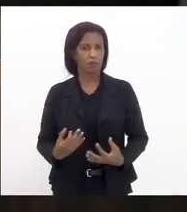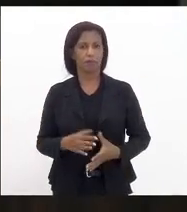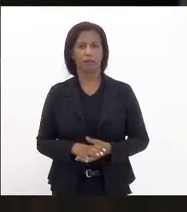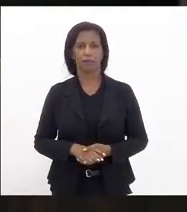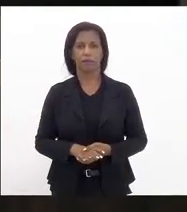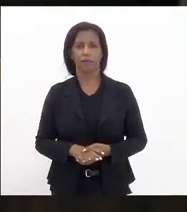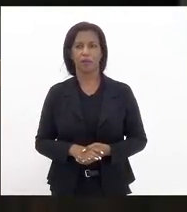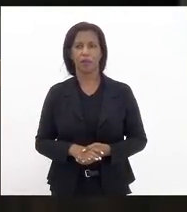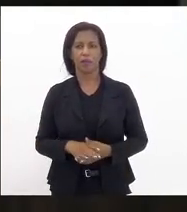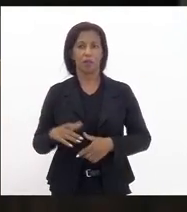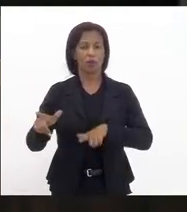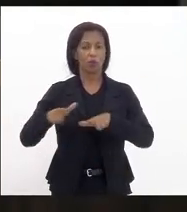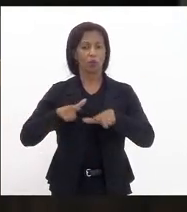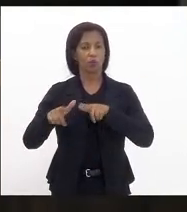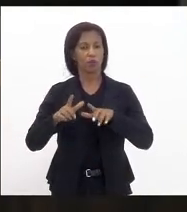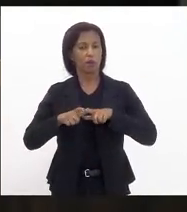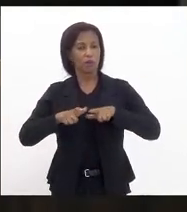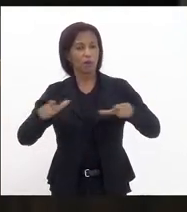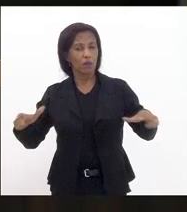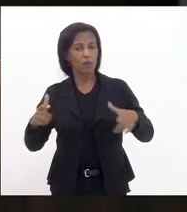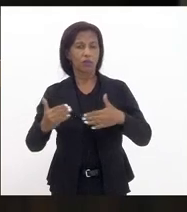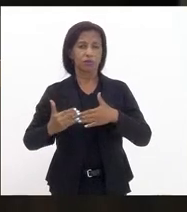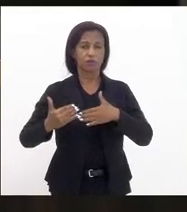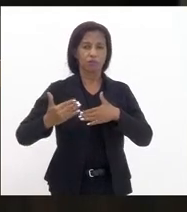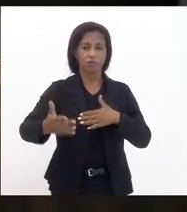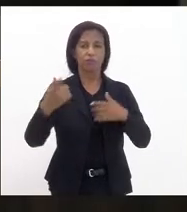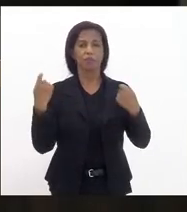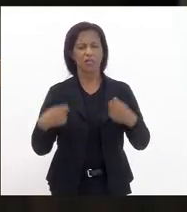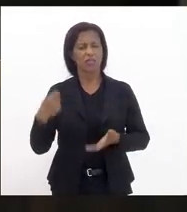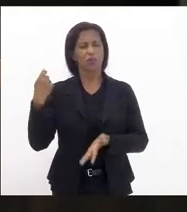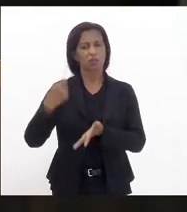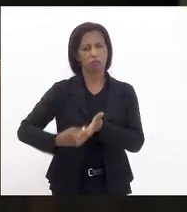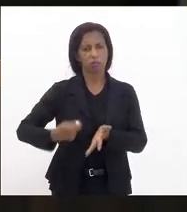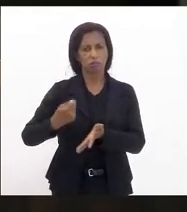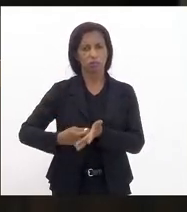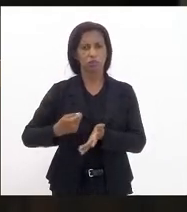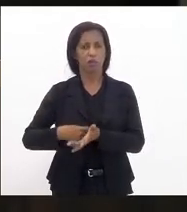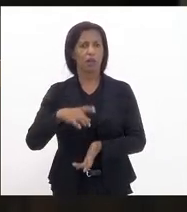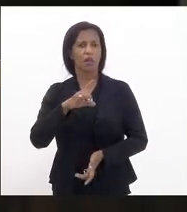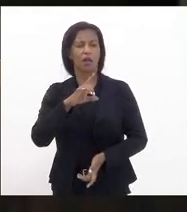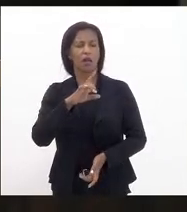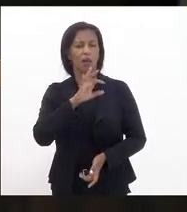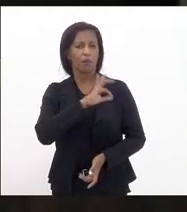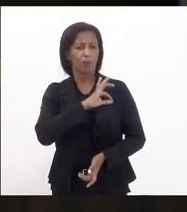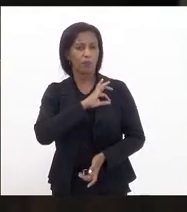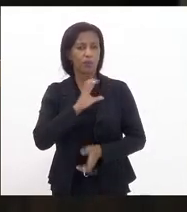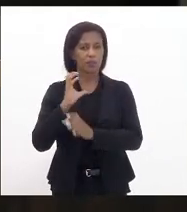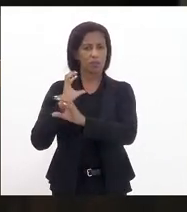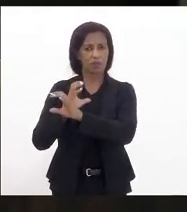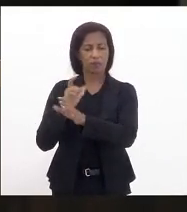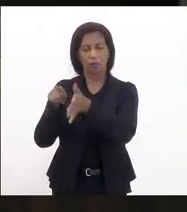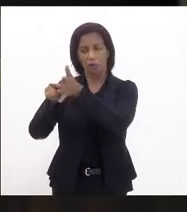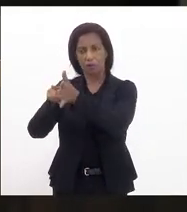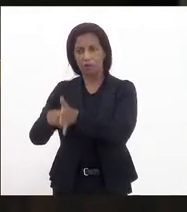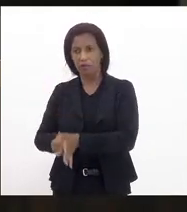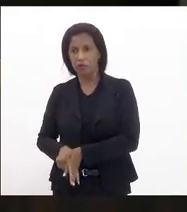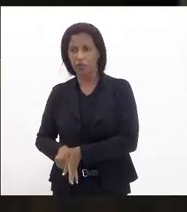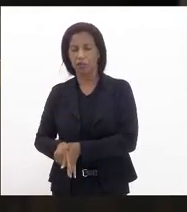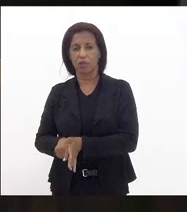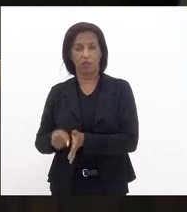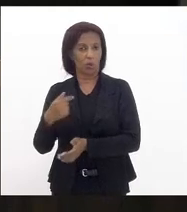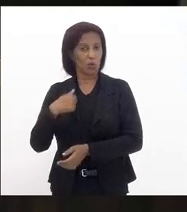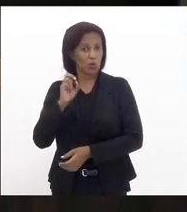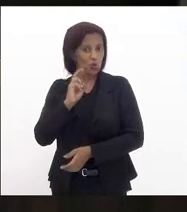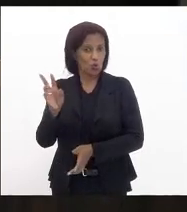e é uma jornada grande ainda pela frente a gente precisa continuar lutando a polícia civil na área da investigação não sou